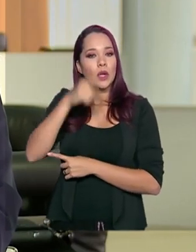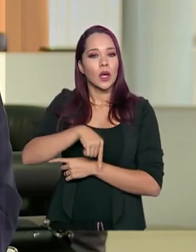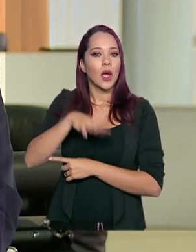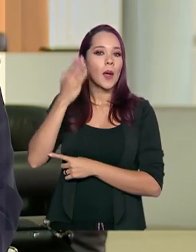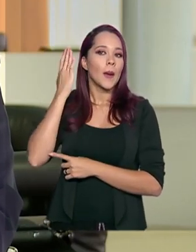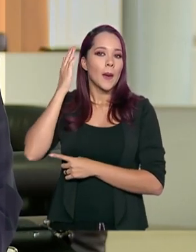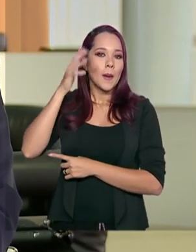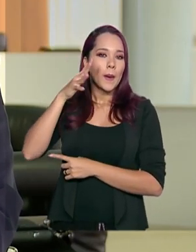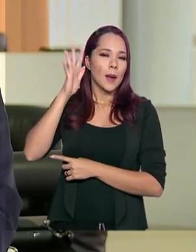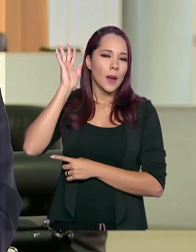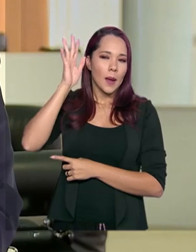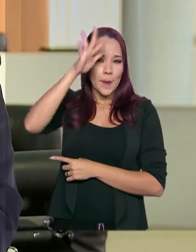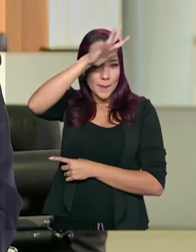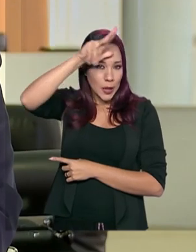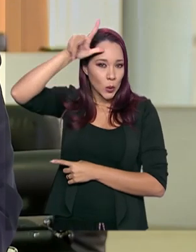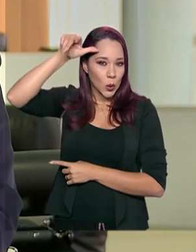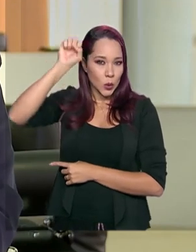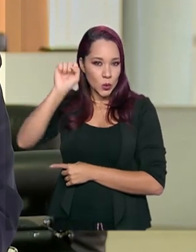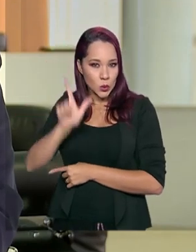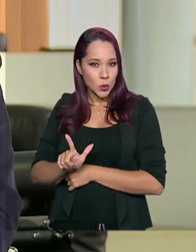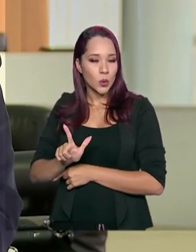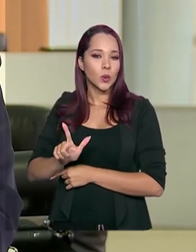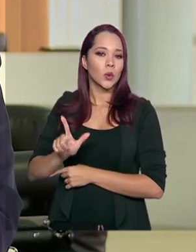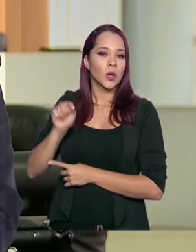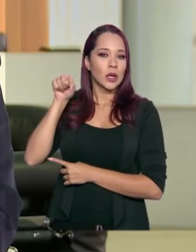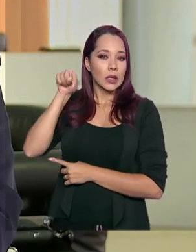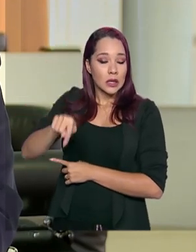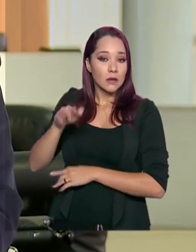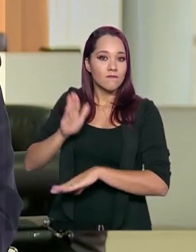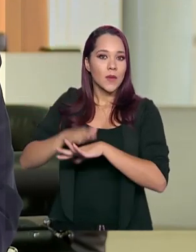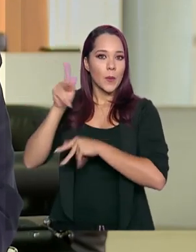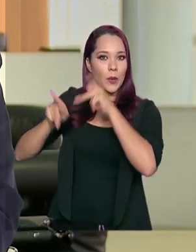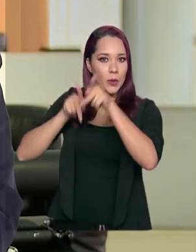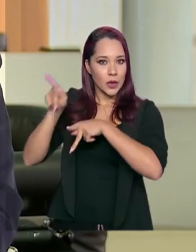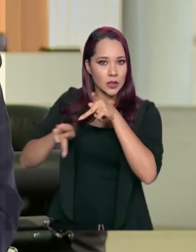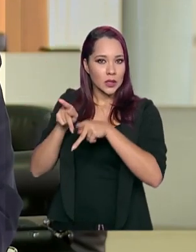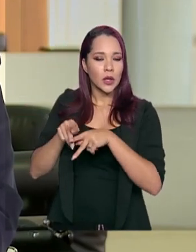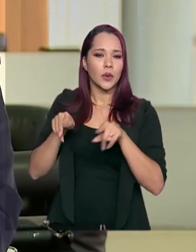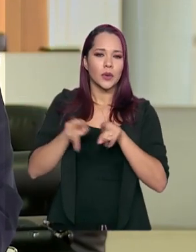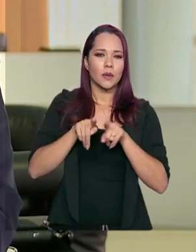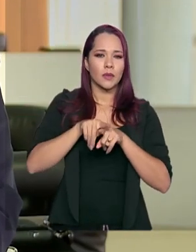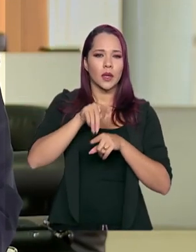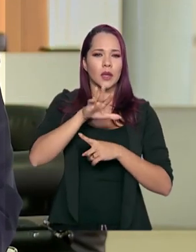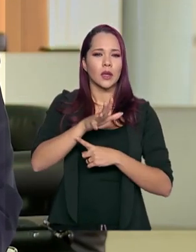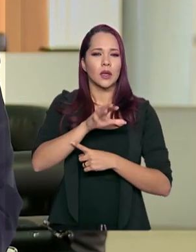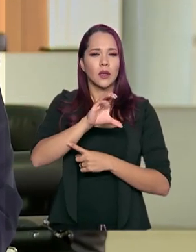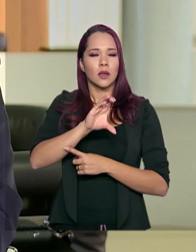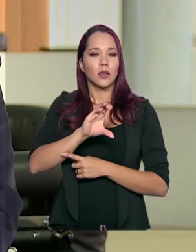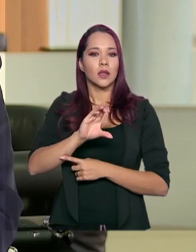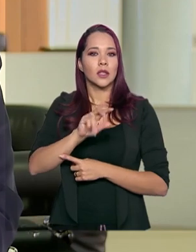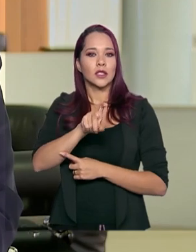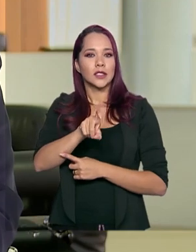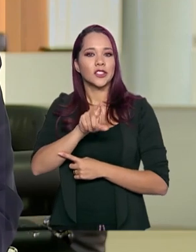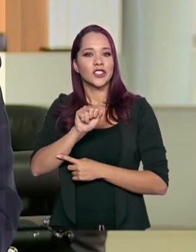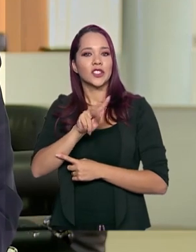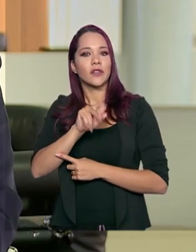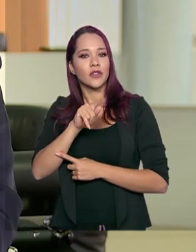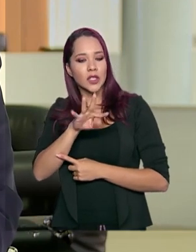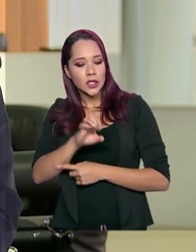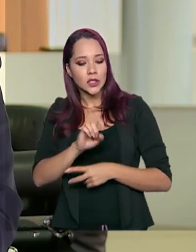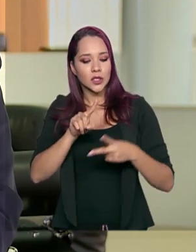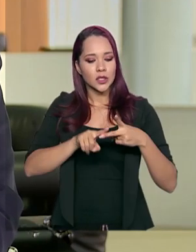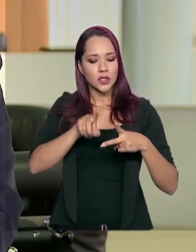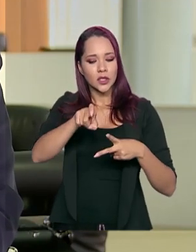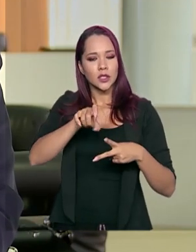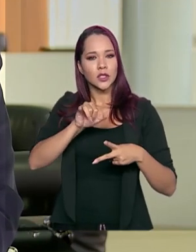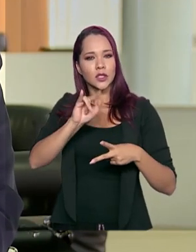Grosso do Sul, que tem a maior população nesse distrito que concentra a maior população, Chavante e Xingu. Então, esses são distritos que